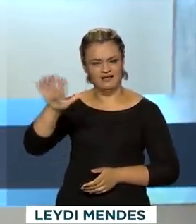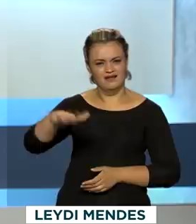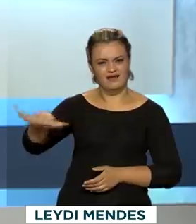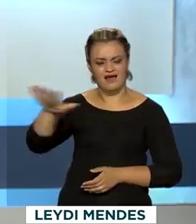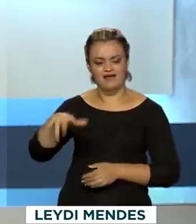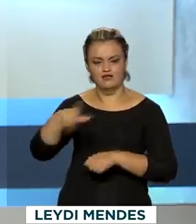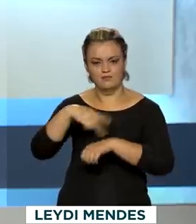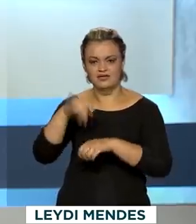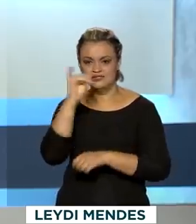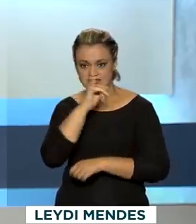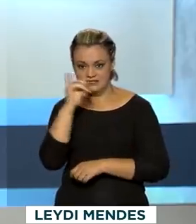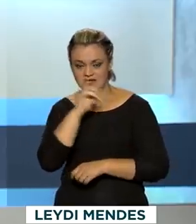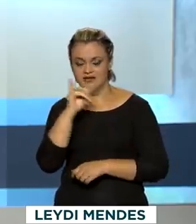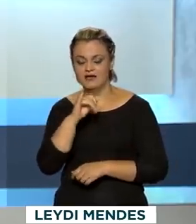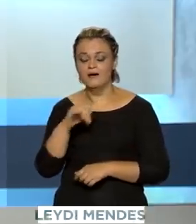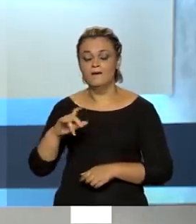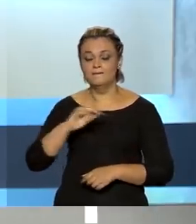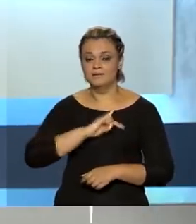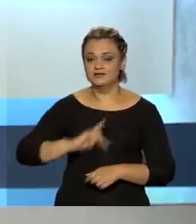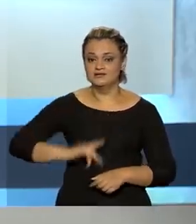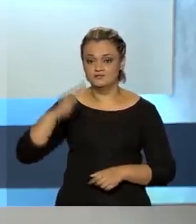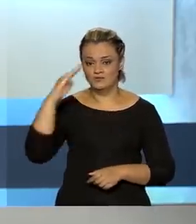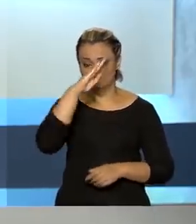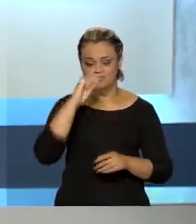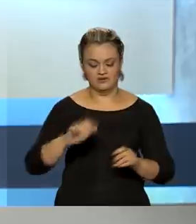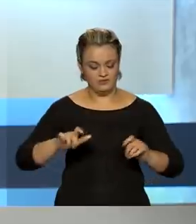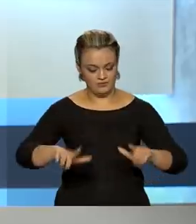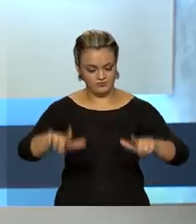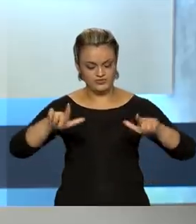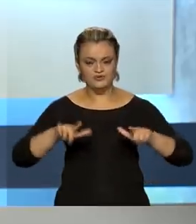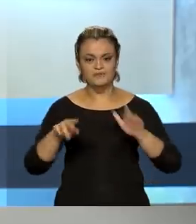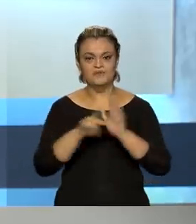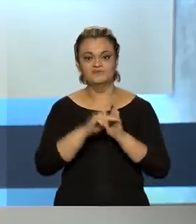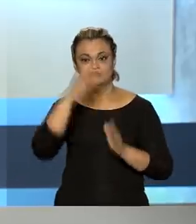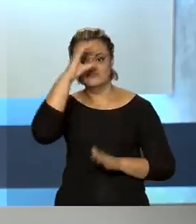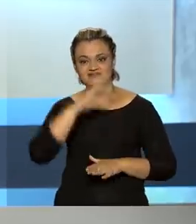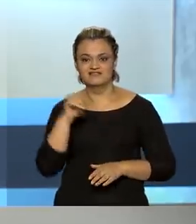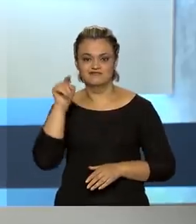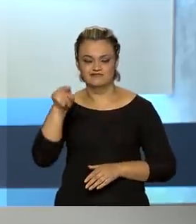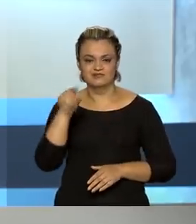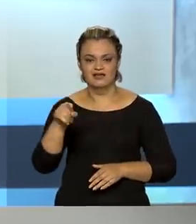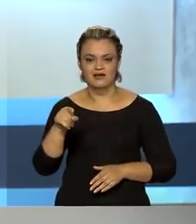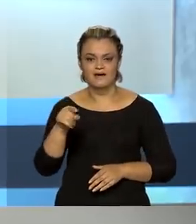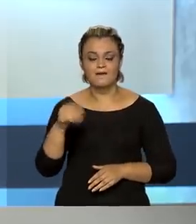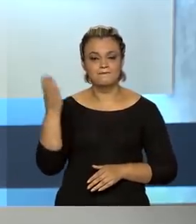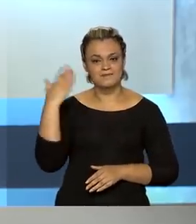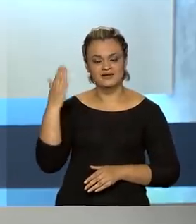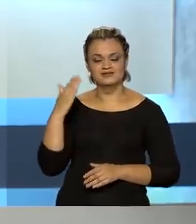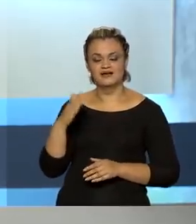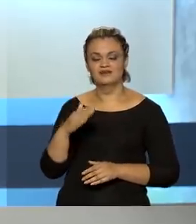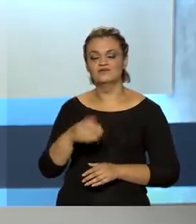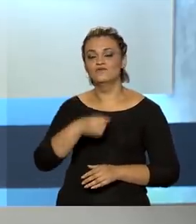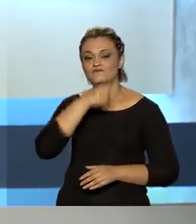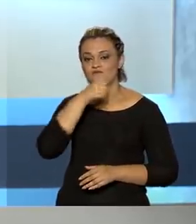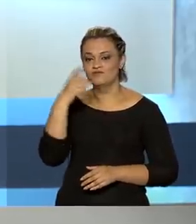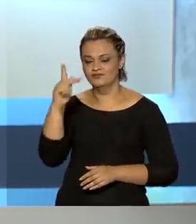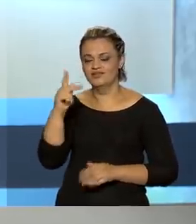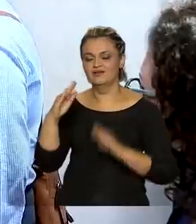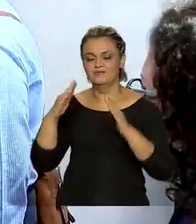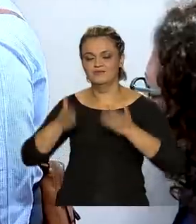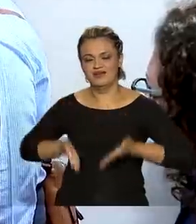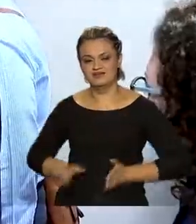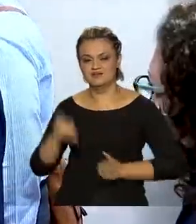foi homenageado com o título de cidadão honorário. Na pequena cidade, viveram os avós maternos do presidente.